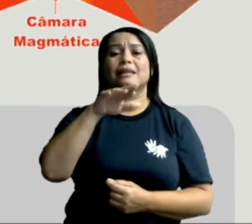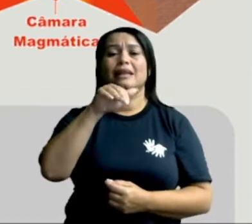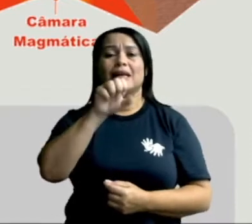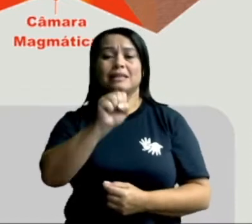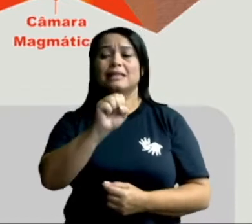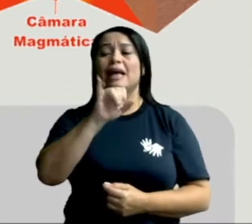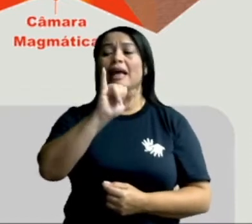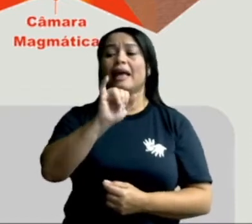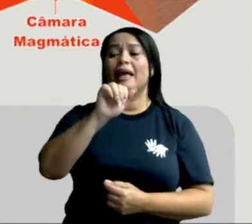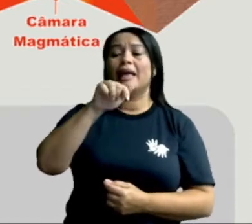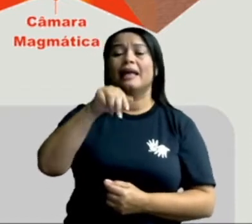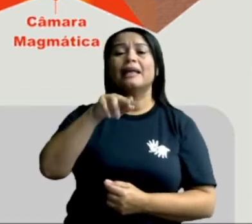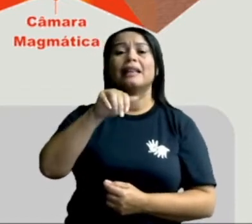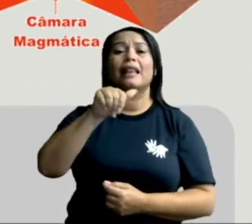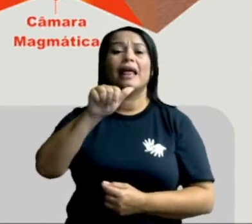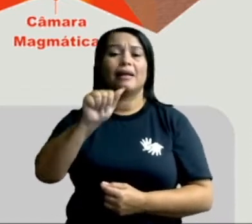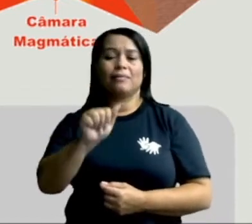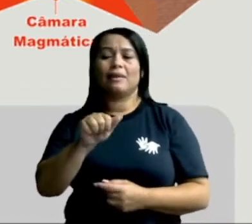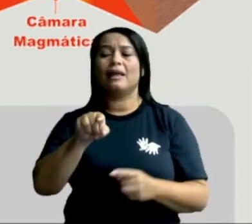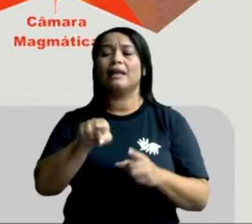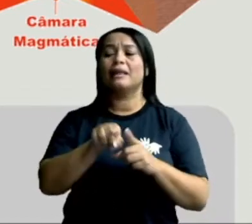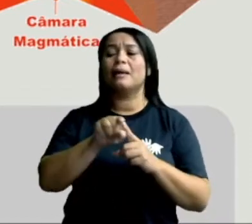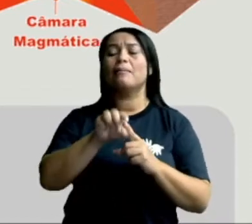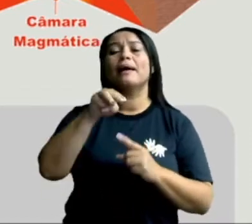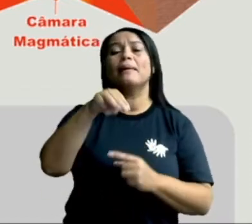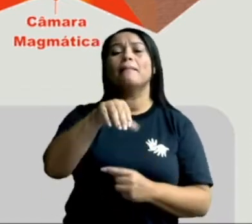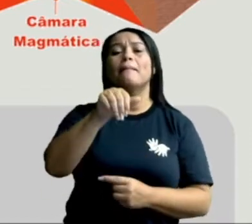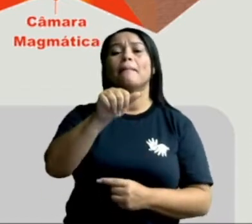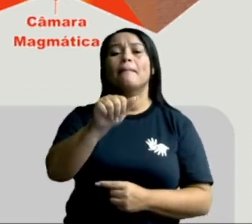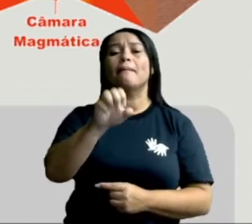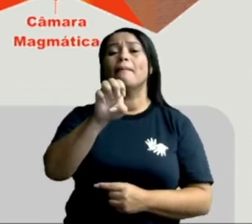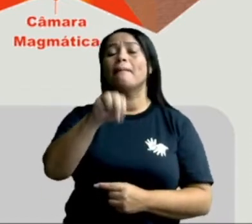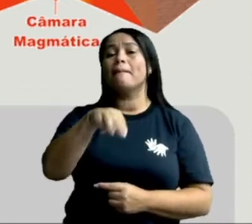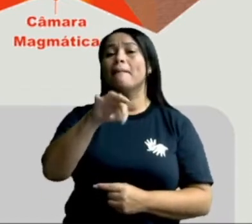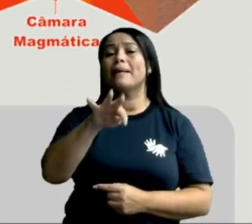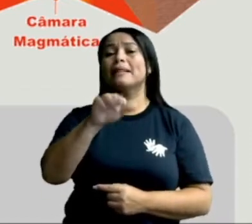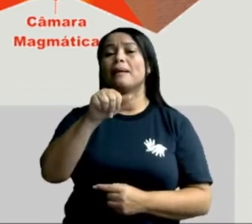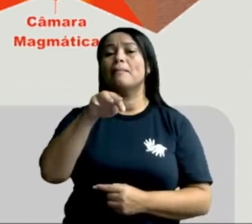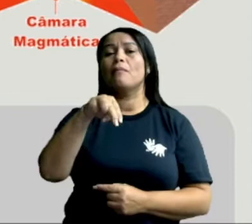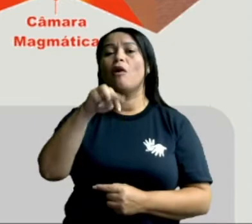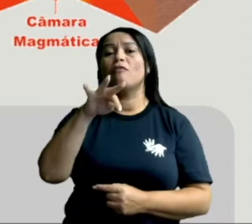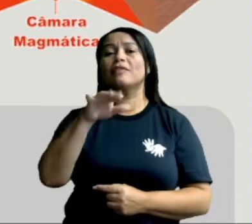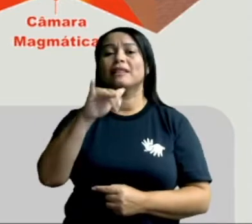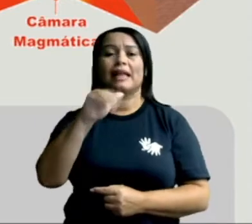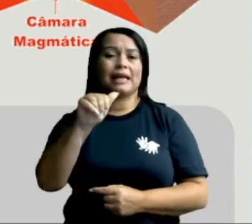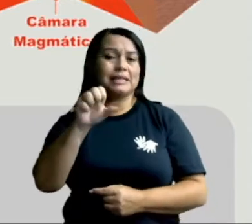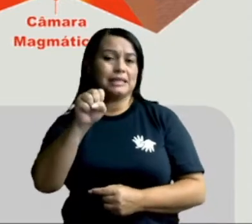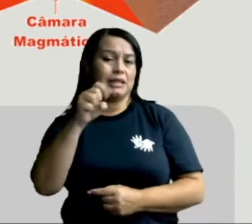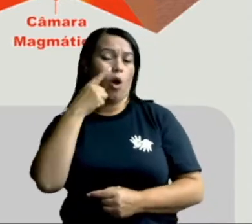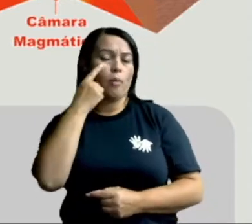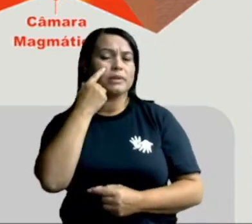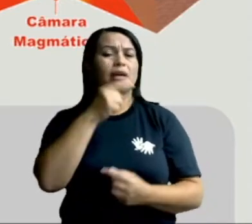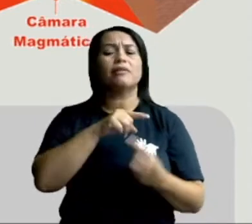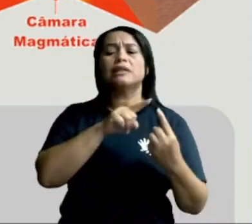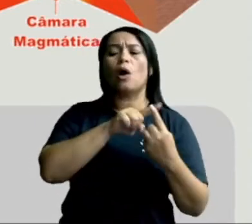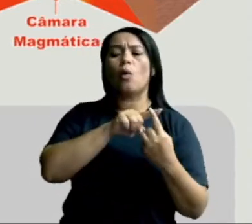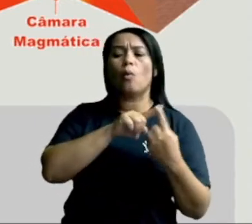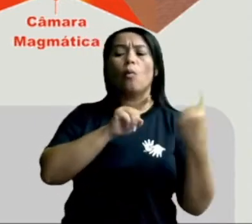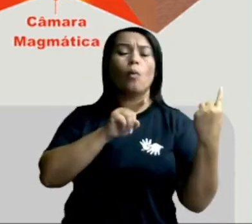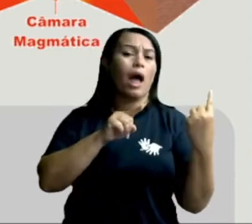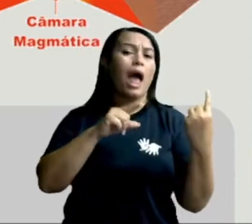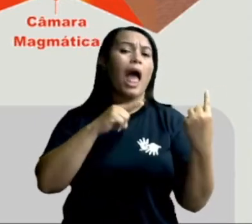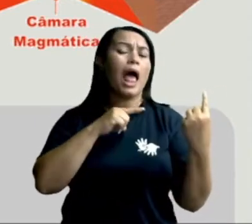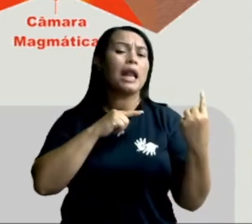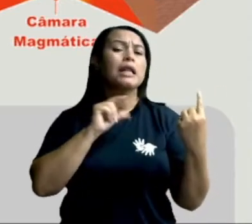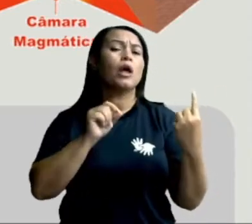ígneas ou magmáticas, e as rochas metamórficas. Rocha sedimentar, como o próprio nome